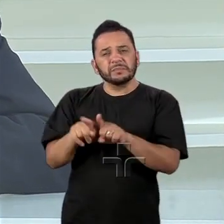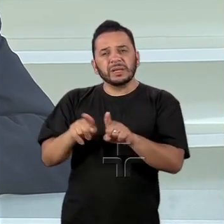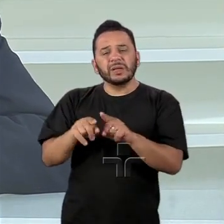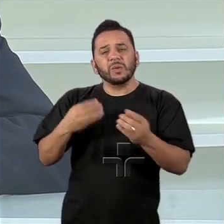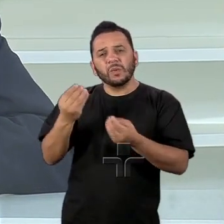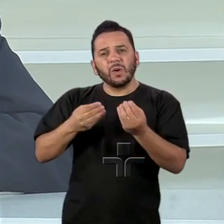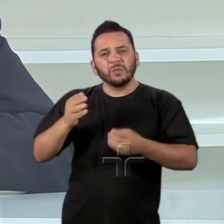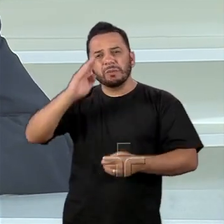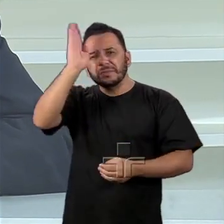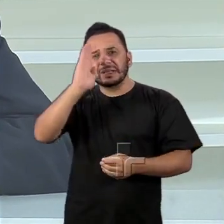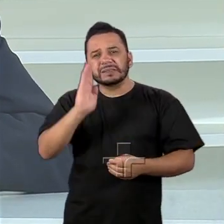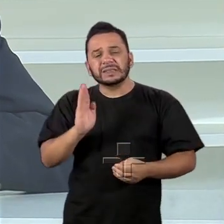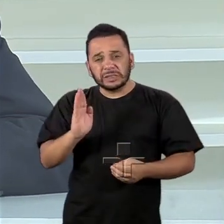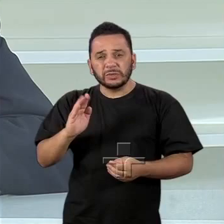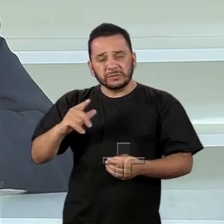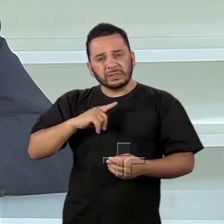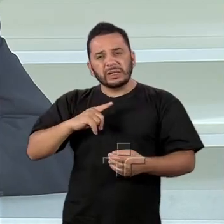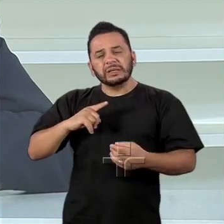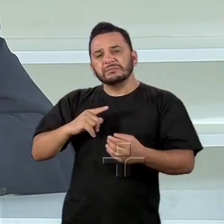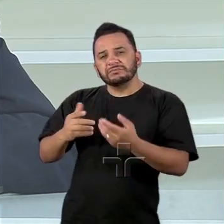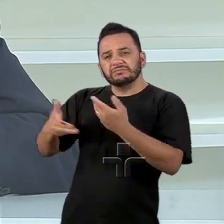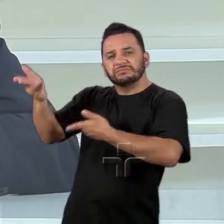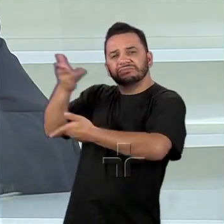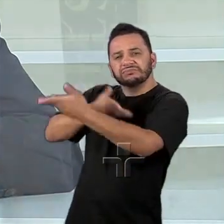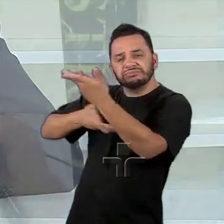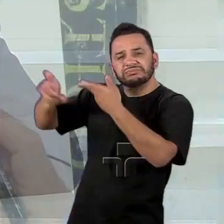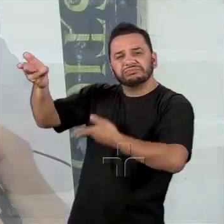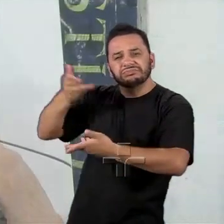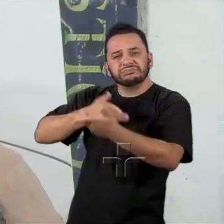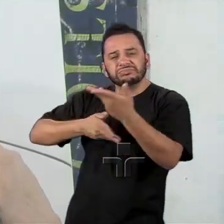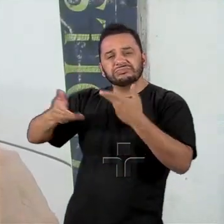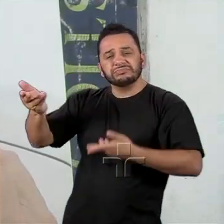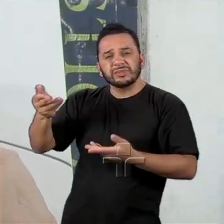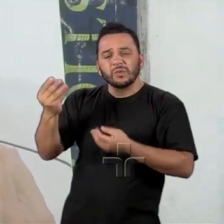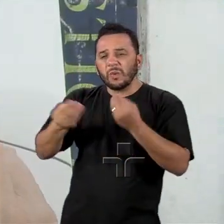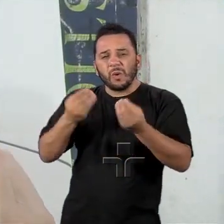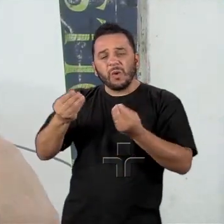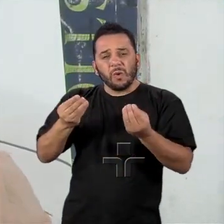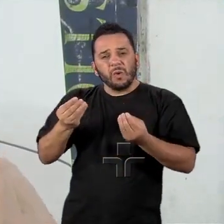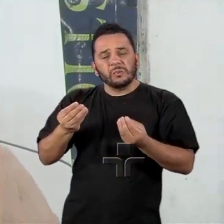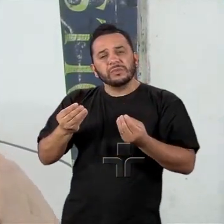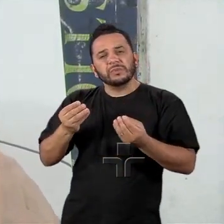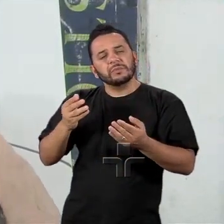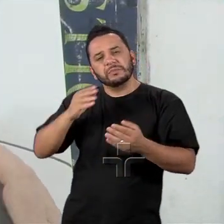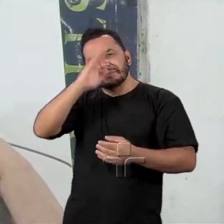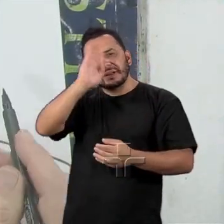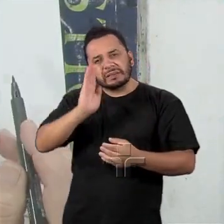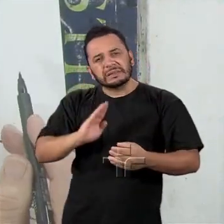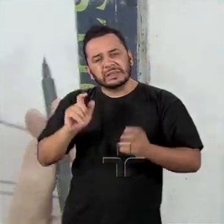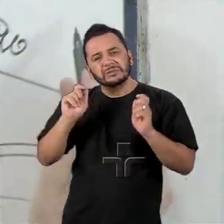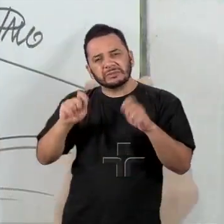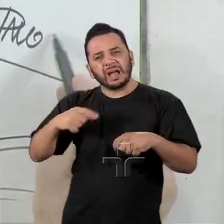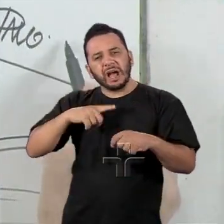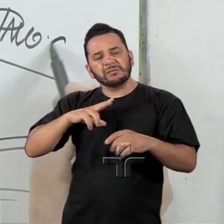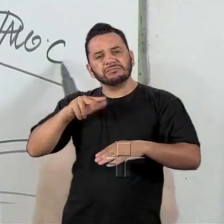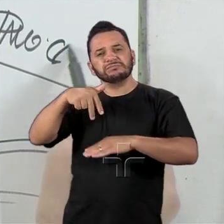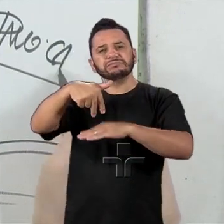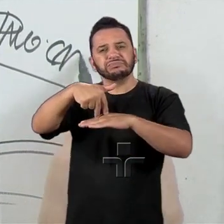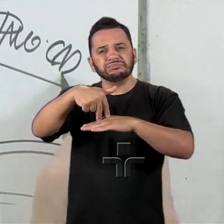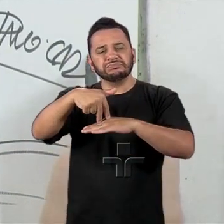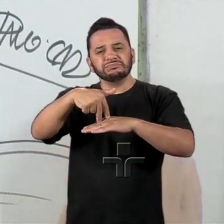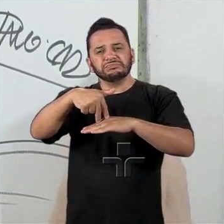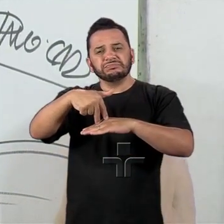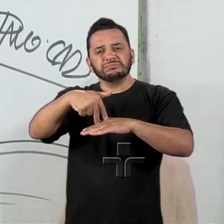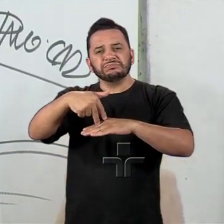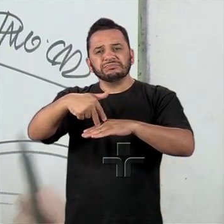interessa. Discutir qual é o lugar que o Brasil vai ocupar como uma das dez maiores economias